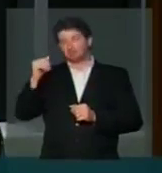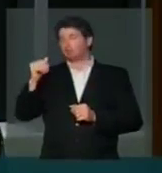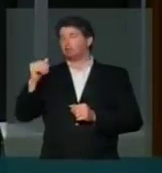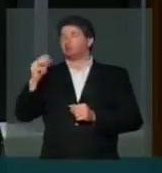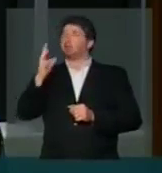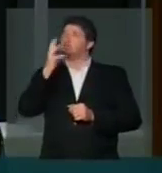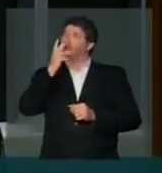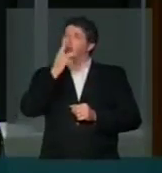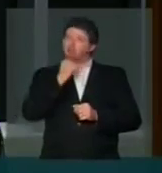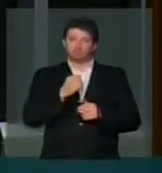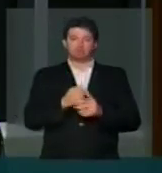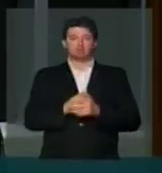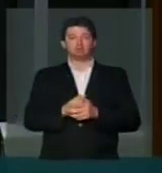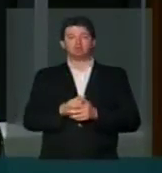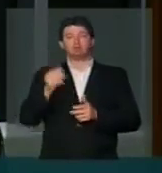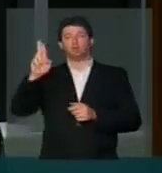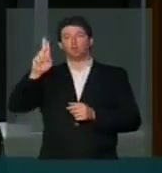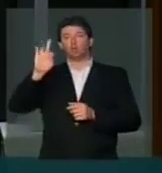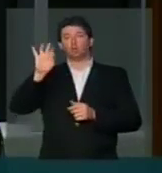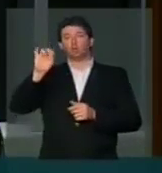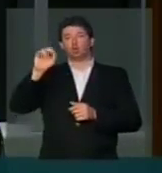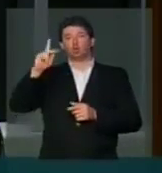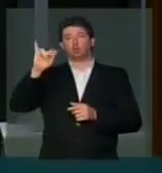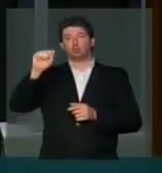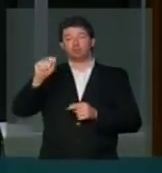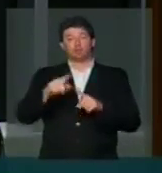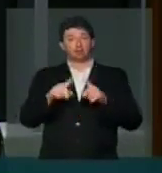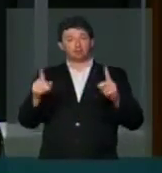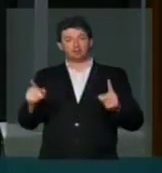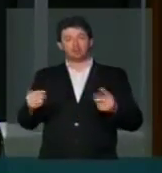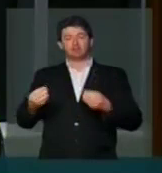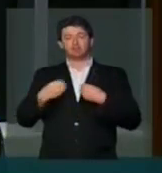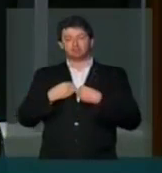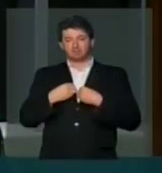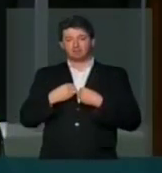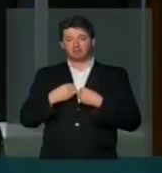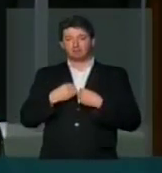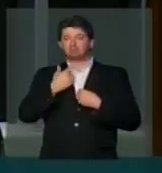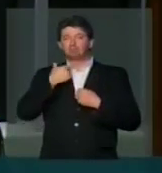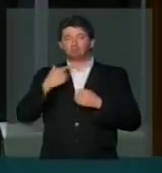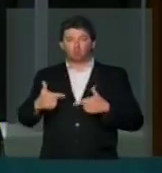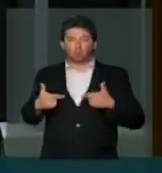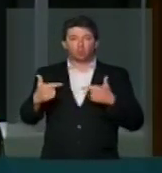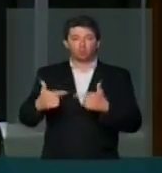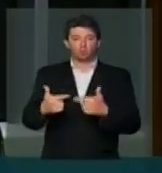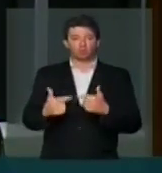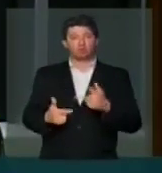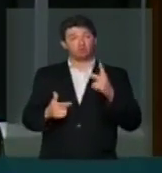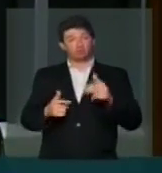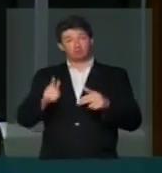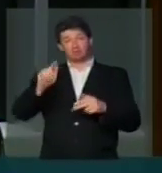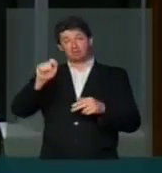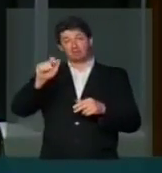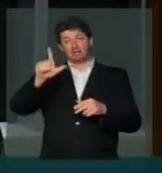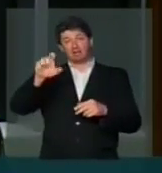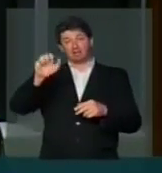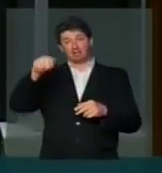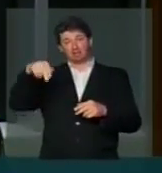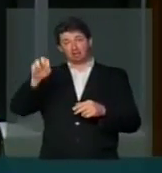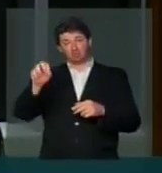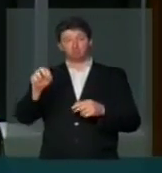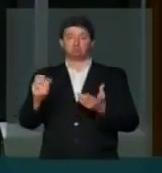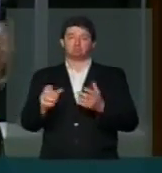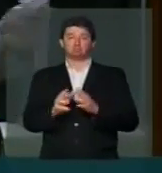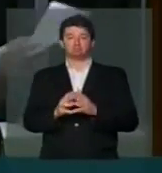distante, é uma utopia, mas ela me faz caminhar, como diria Galeano, e por